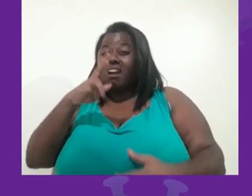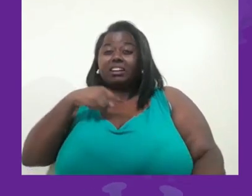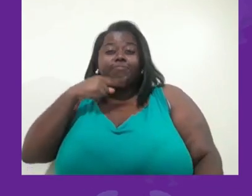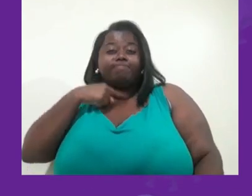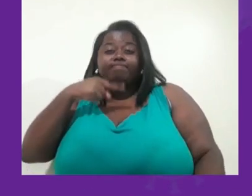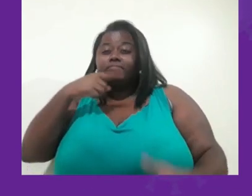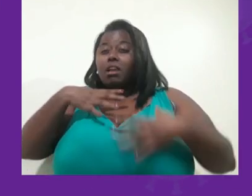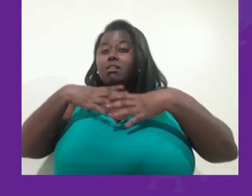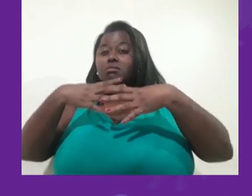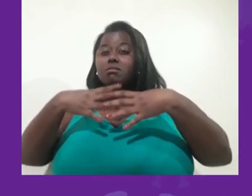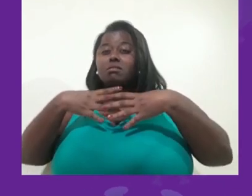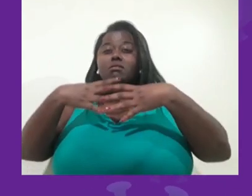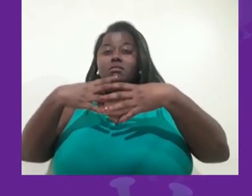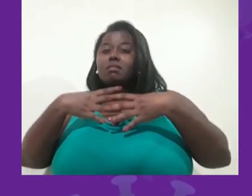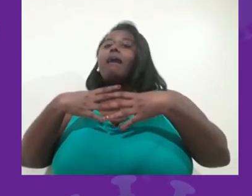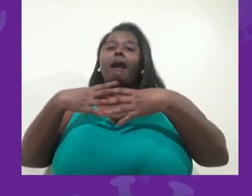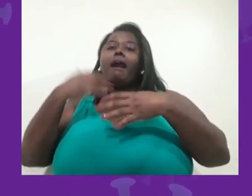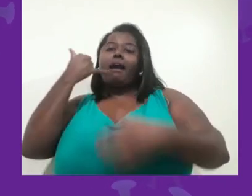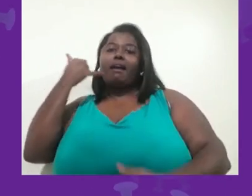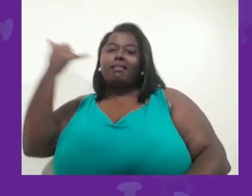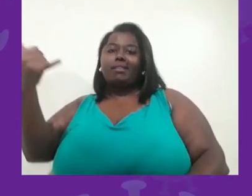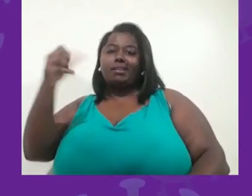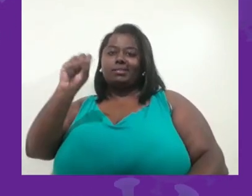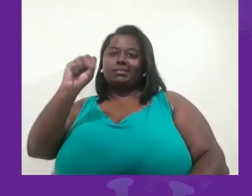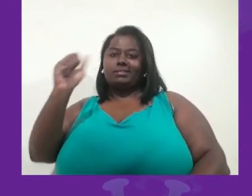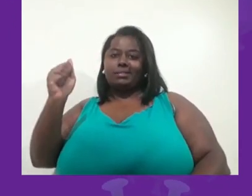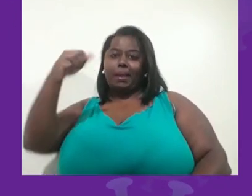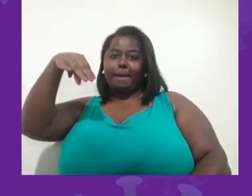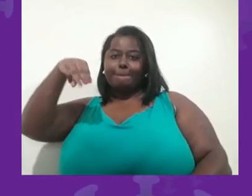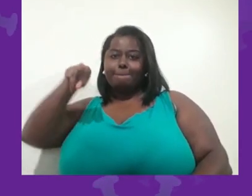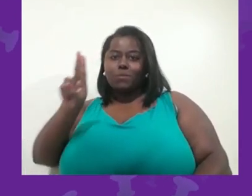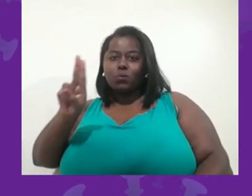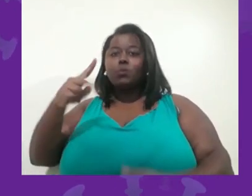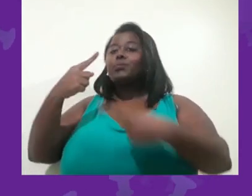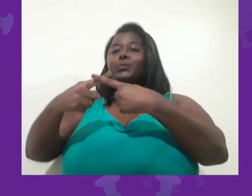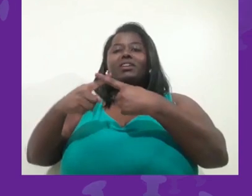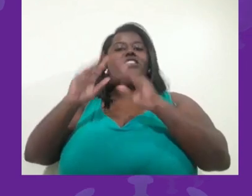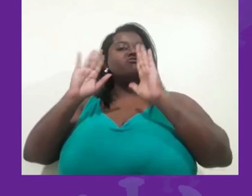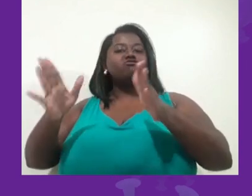liga para o SAMU, porque isso aí já caracteriza a situação como uma situação de emergência.